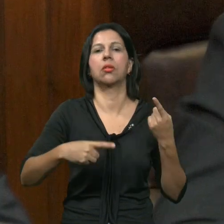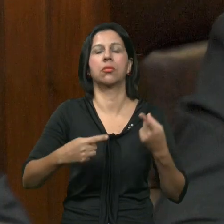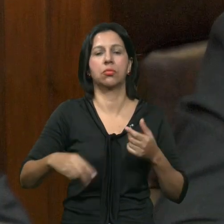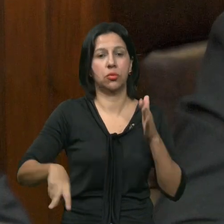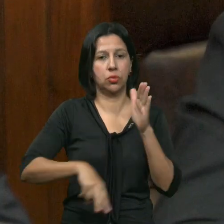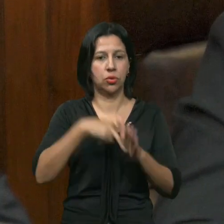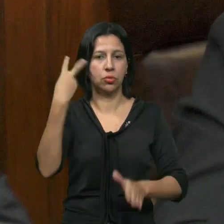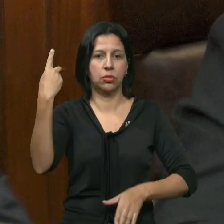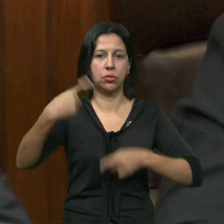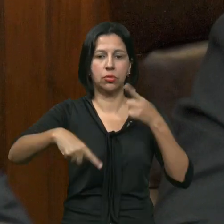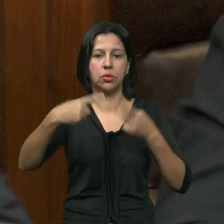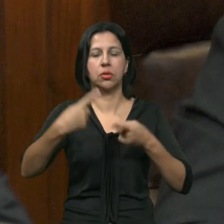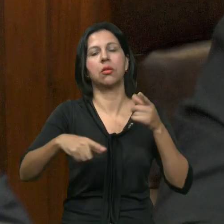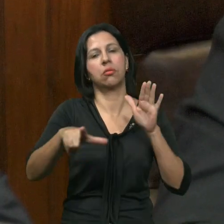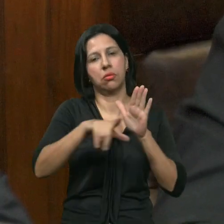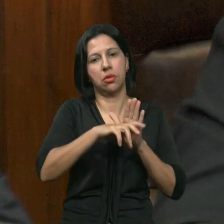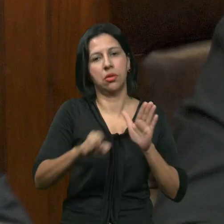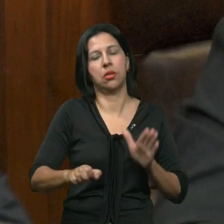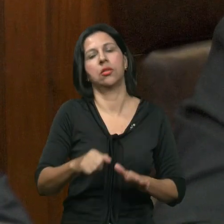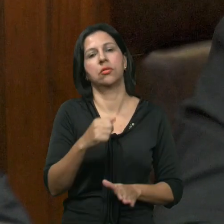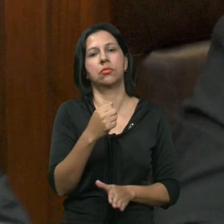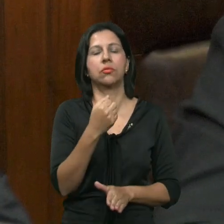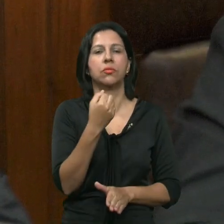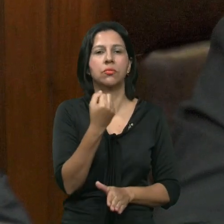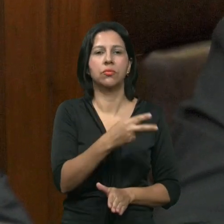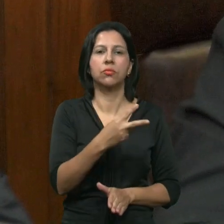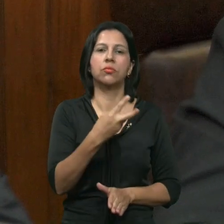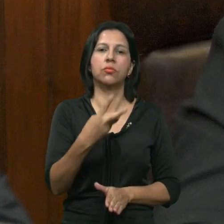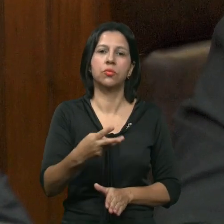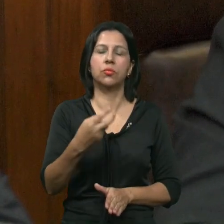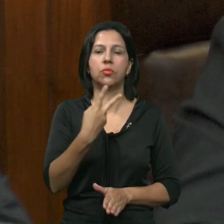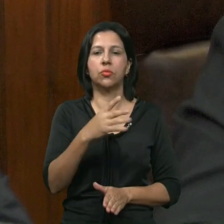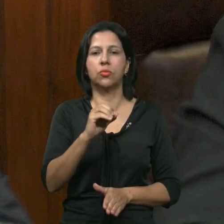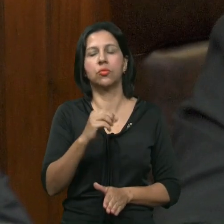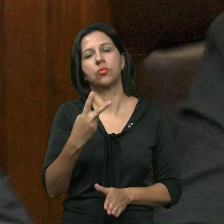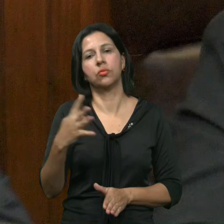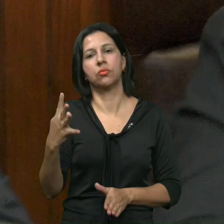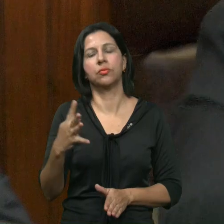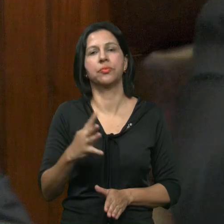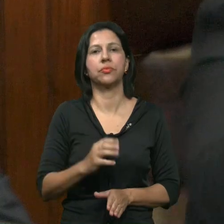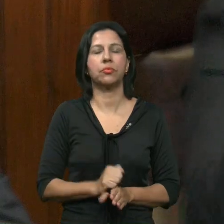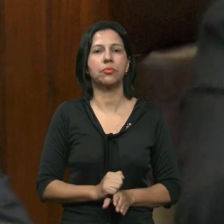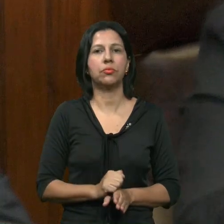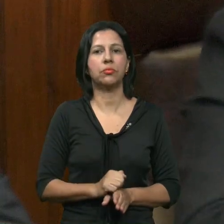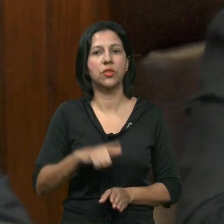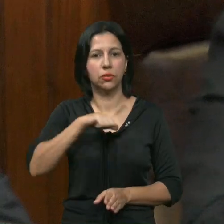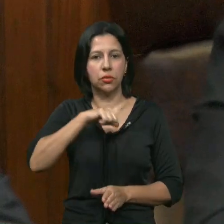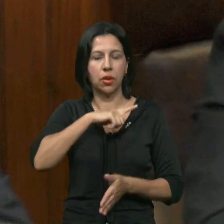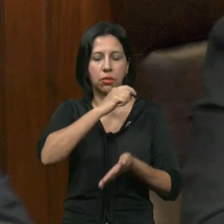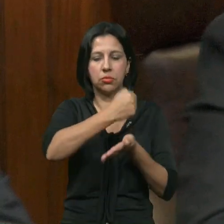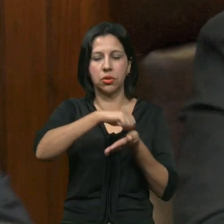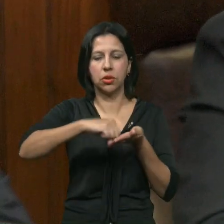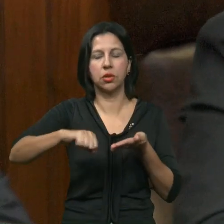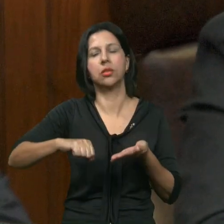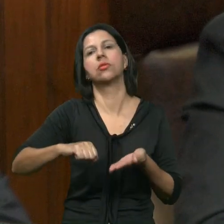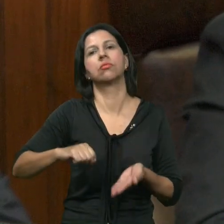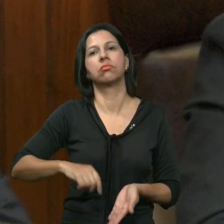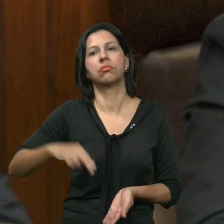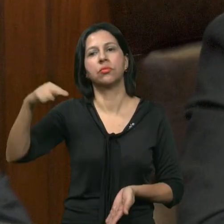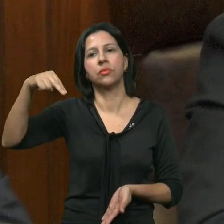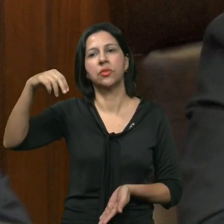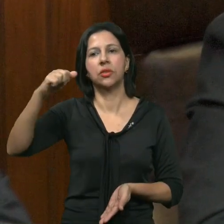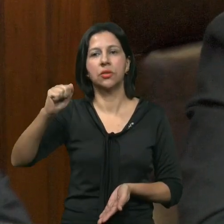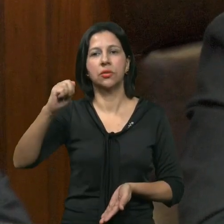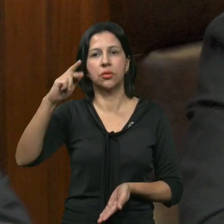segunda discussão O projeto de lei complementar 23-2024 Não havendo Perdão Inscrito o vereador Doutor Luiz Eduardo Nardi Que na forma